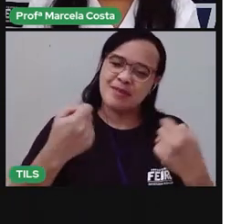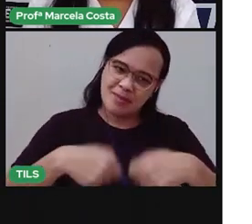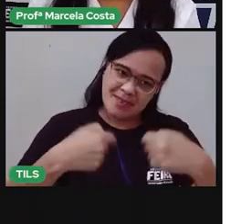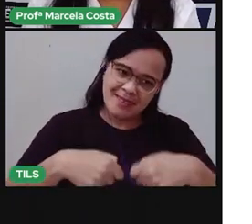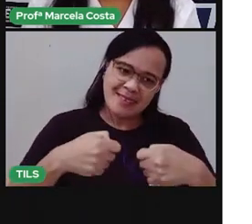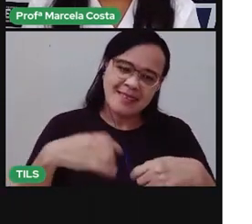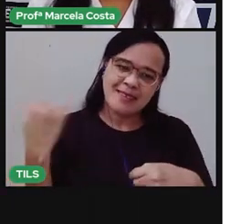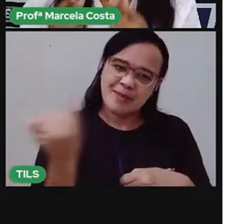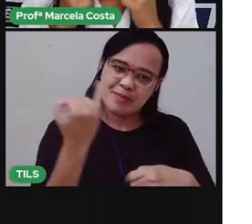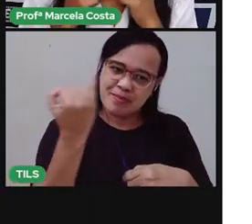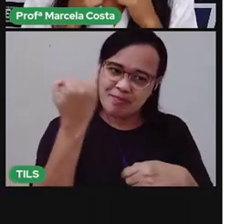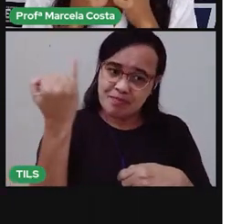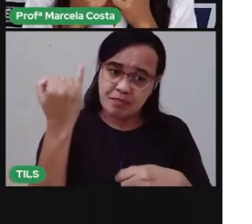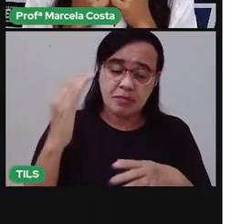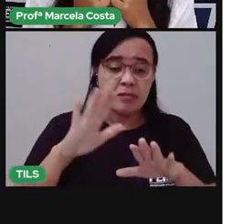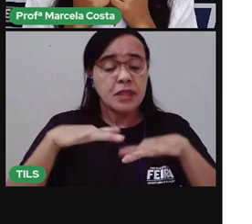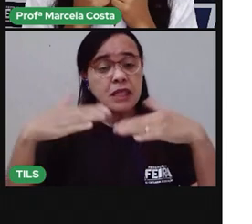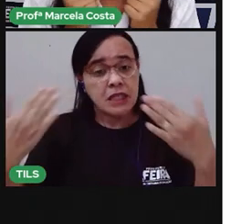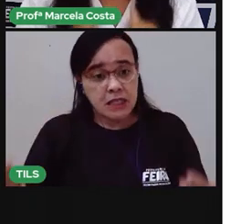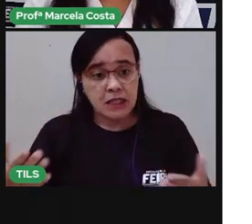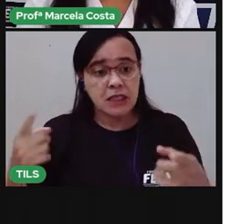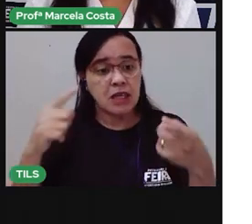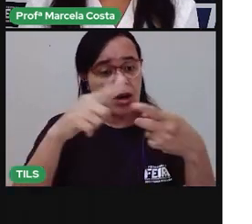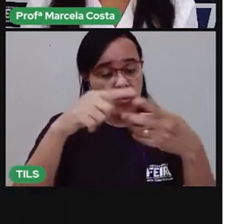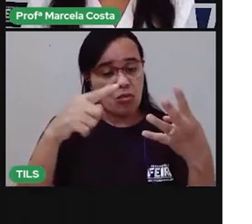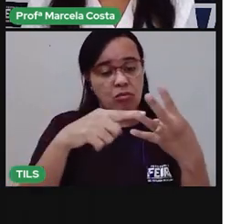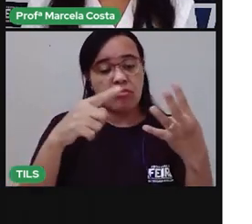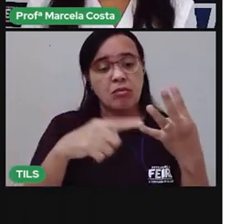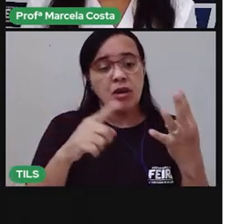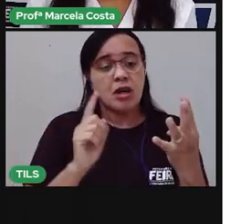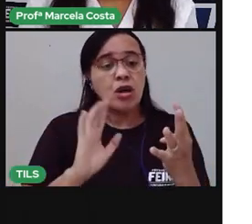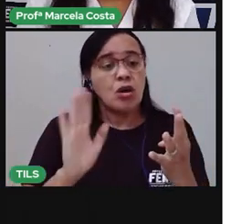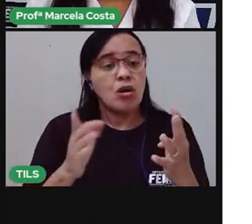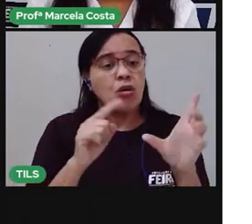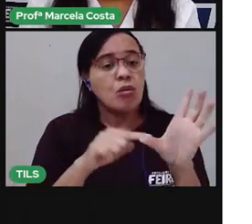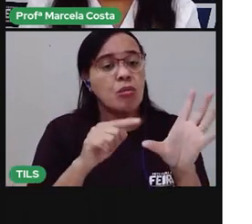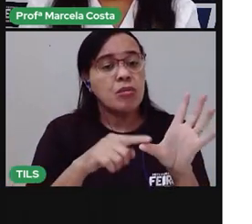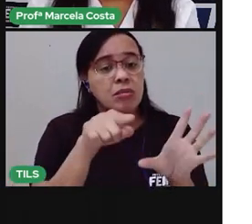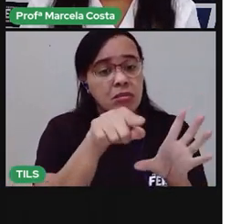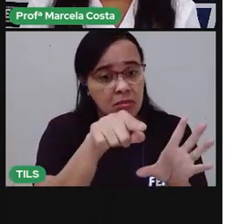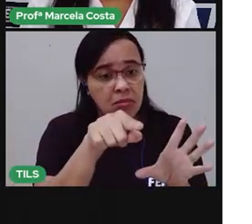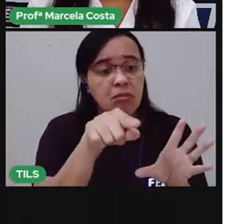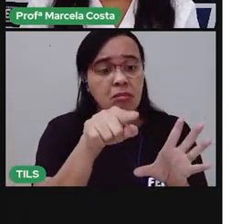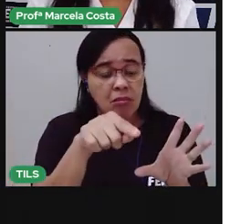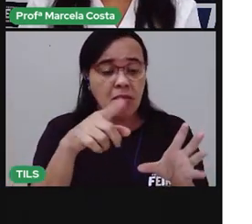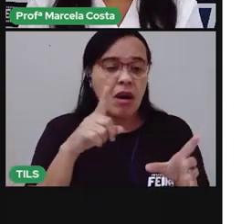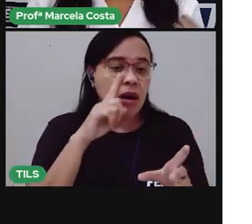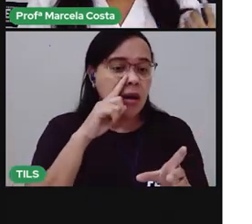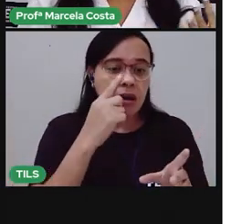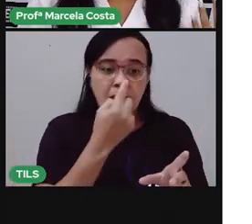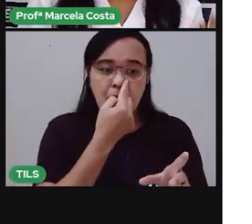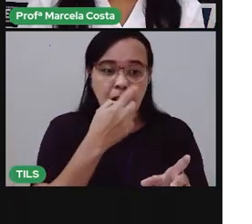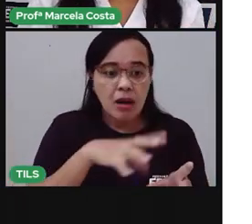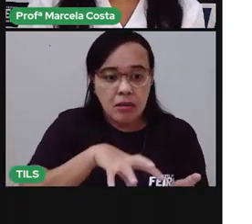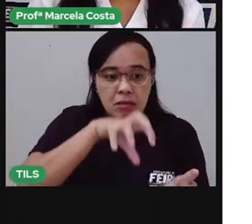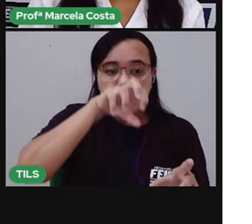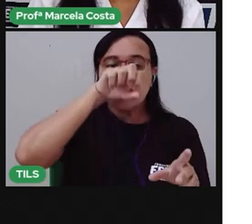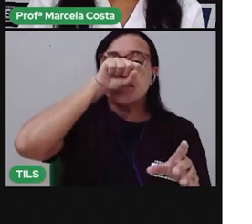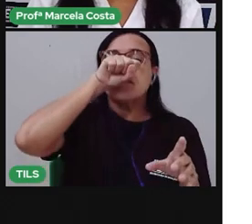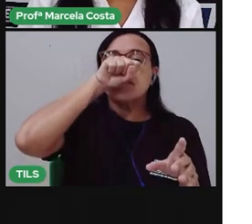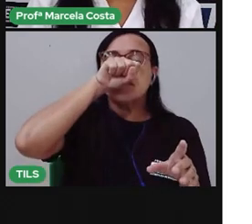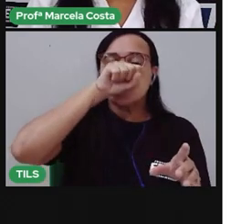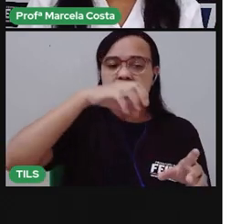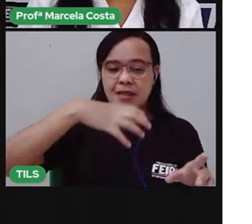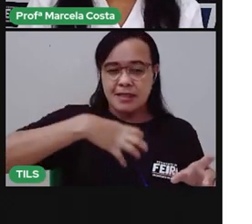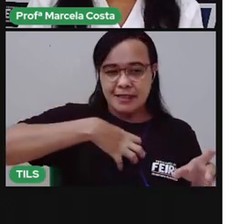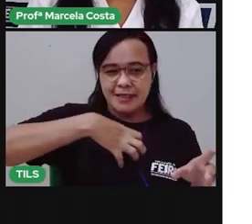o cheiro. É por meio do nariz que a gente consegue sentir o cheiro. Como